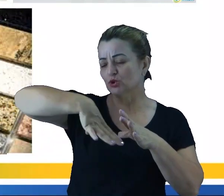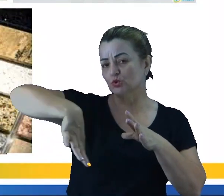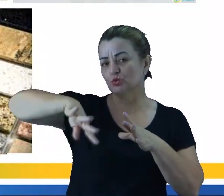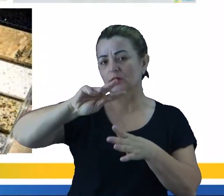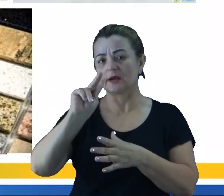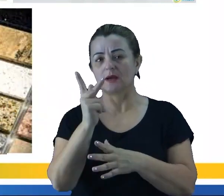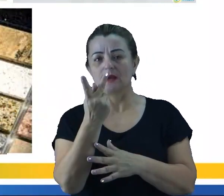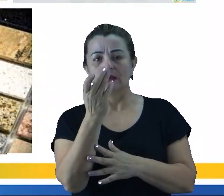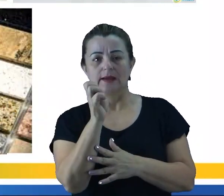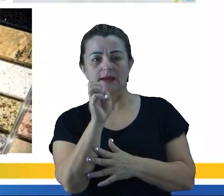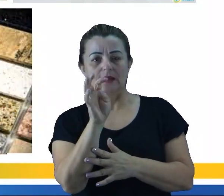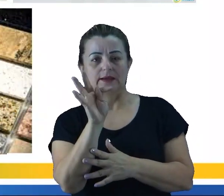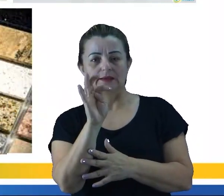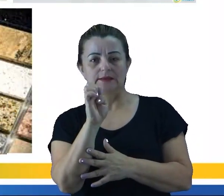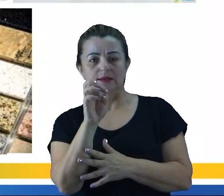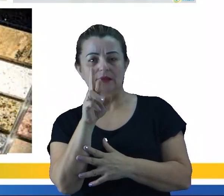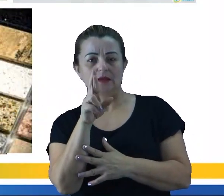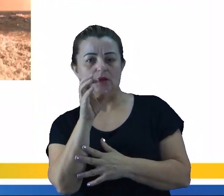heterogêneas.